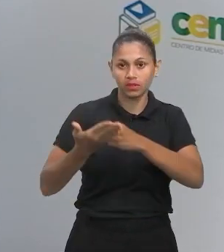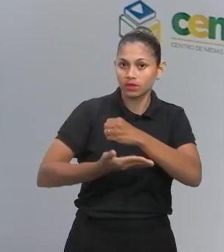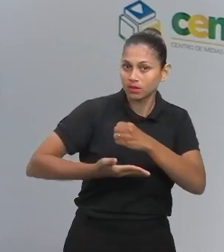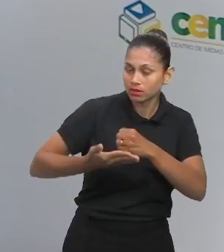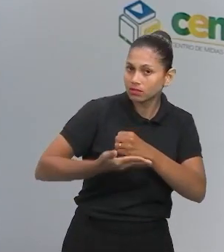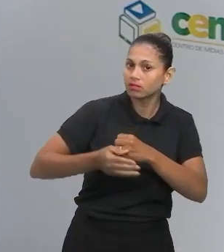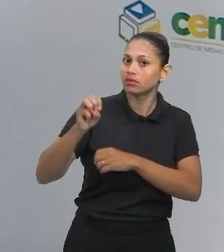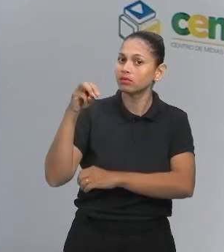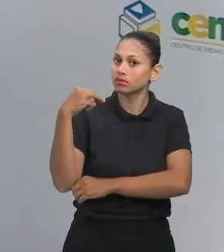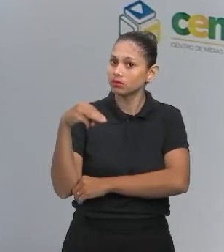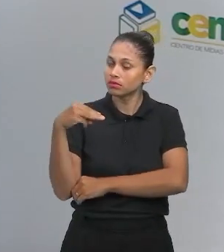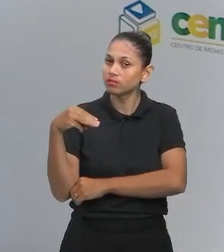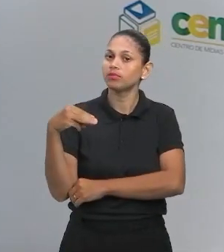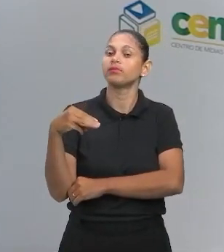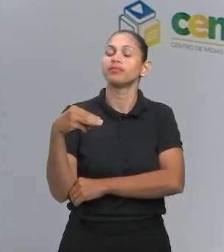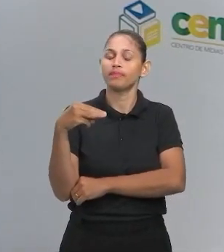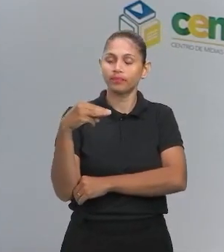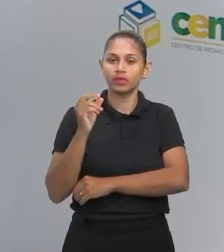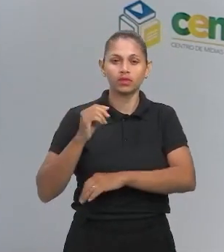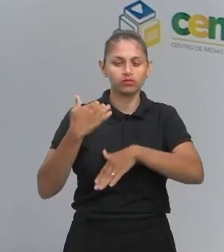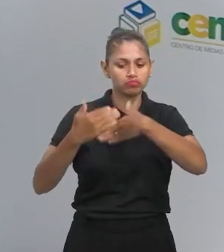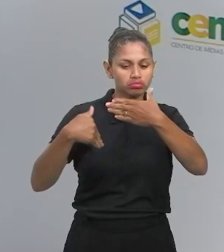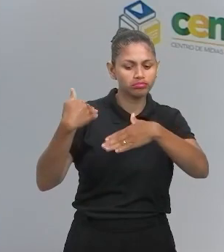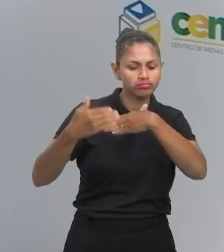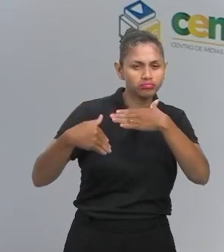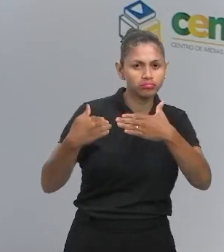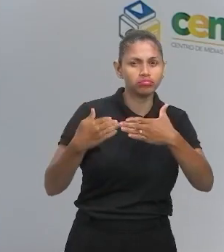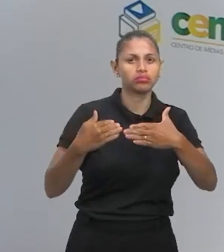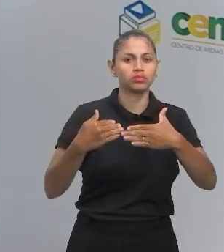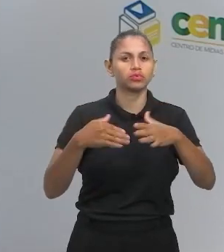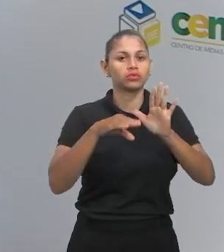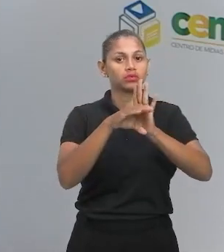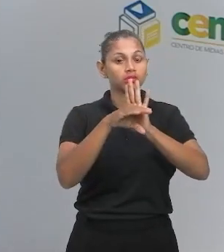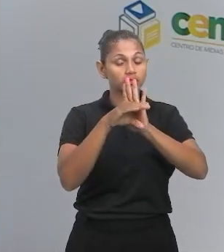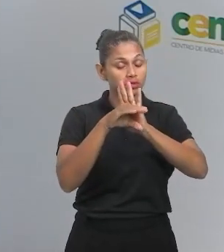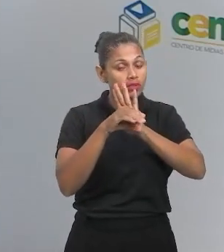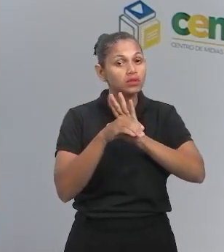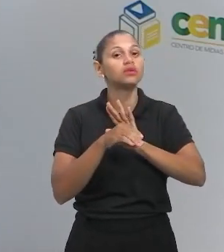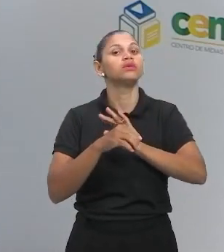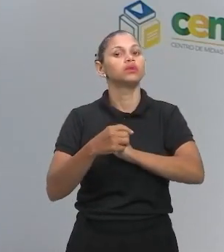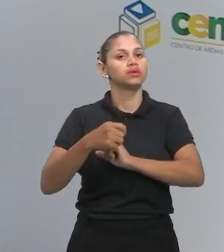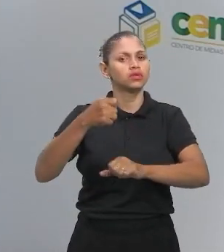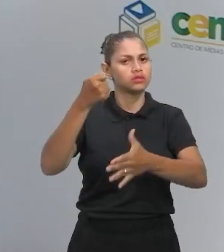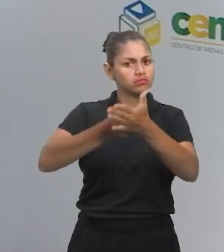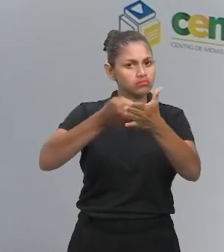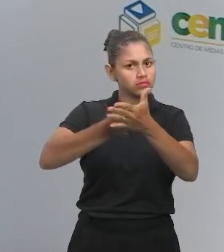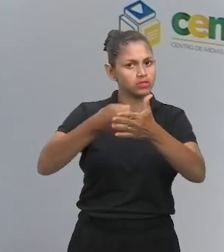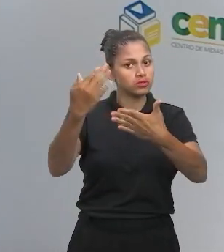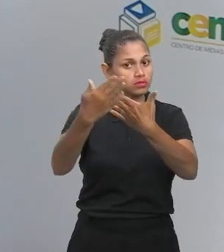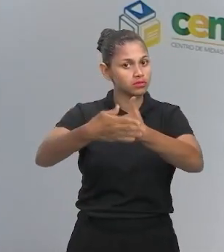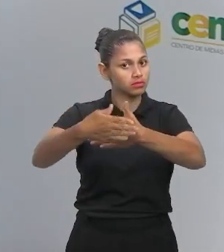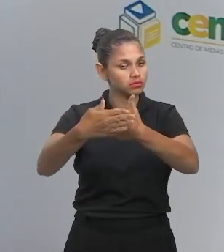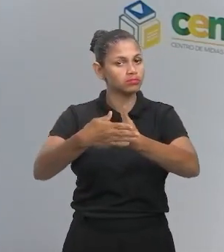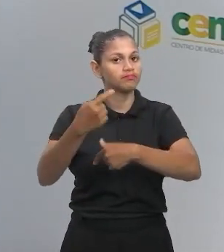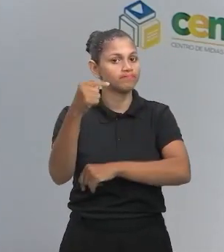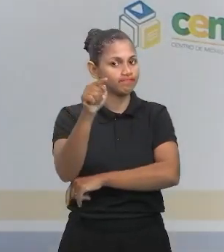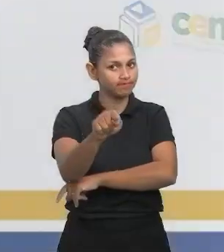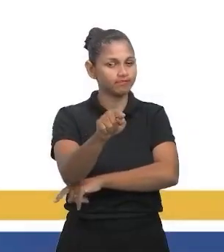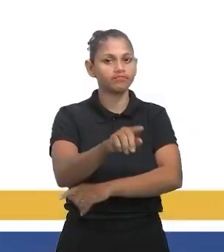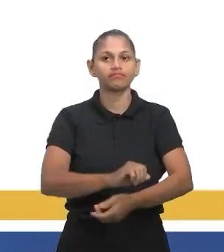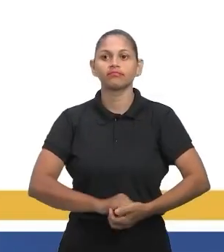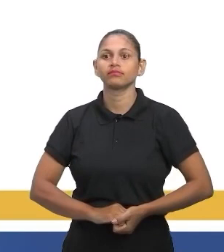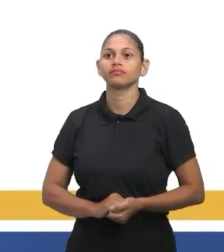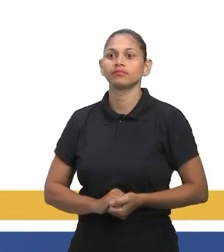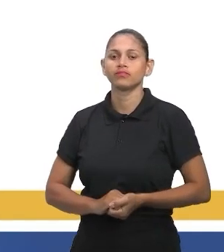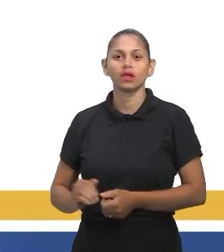Matemática, que é a Matemática Básica, para desenvolver todos os outros conteúdos que vão ser cobrados na sua prova. Então, vem comigo aqui para a